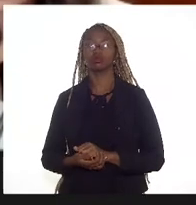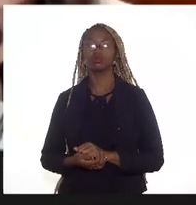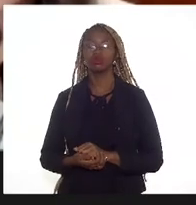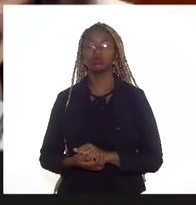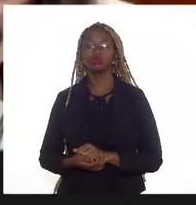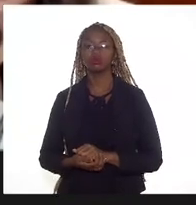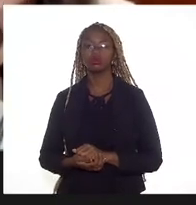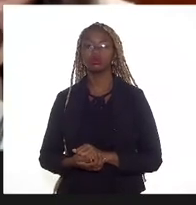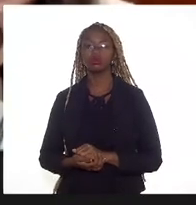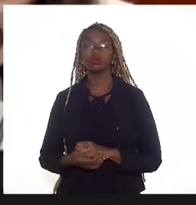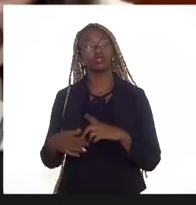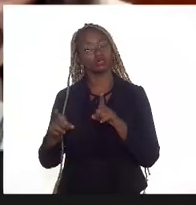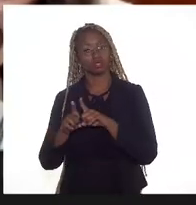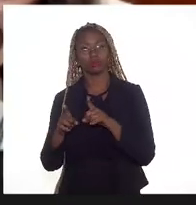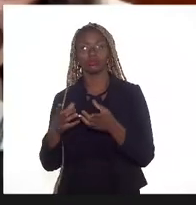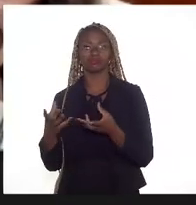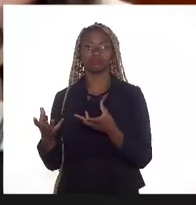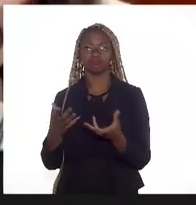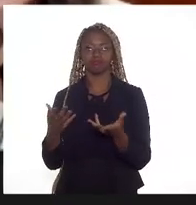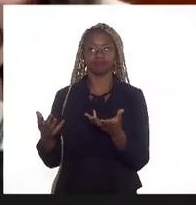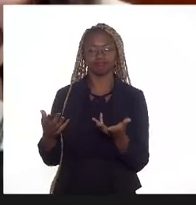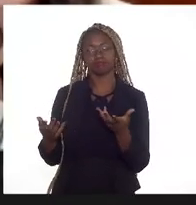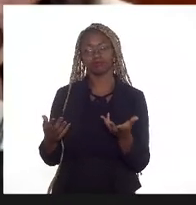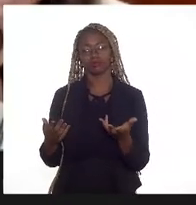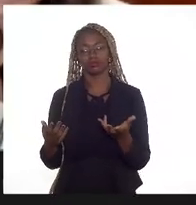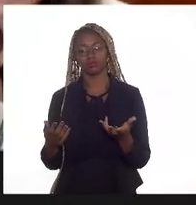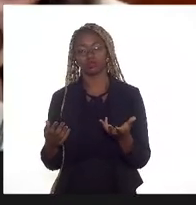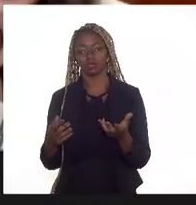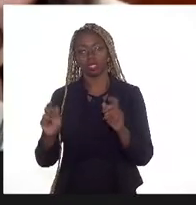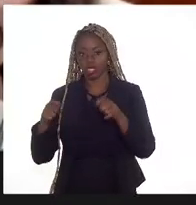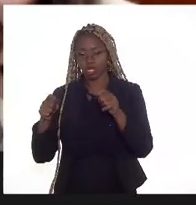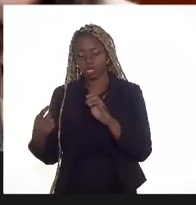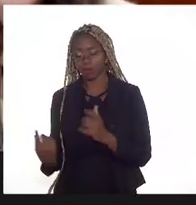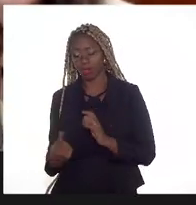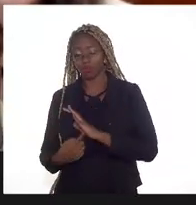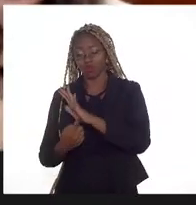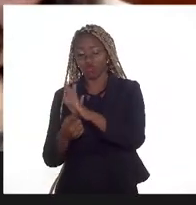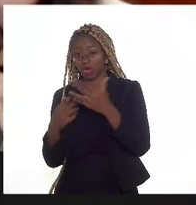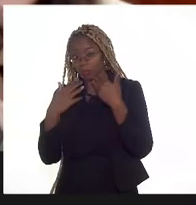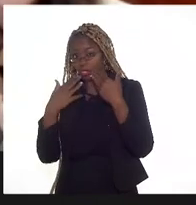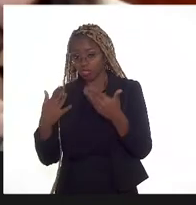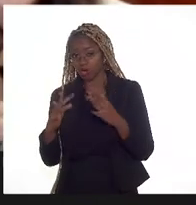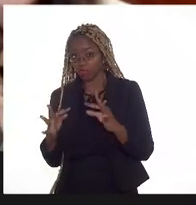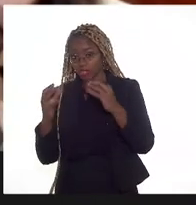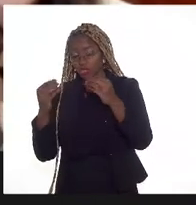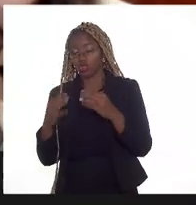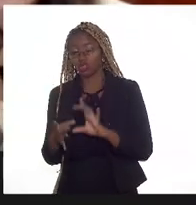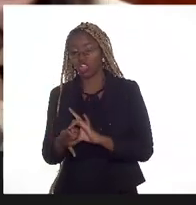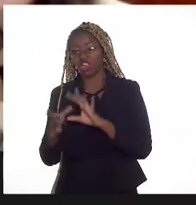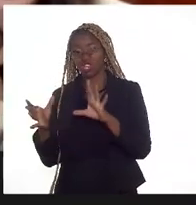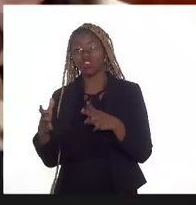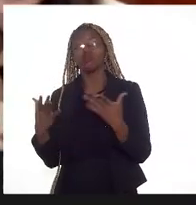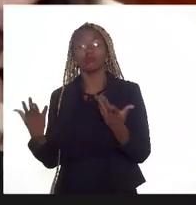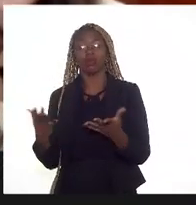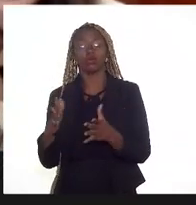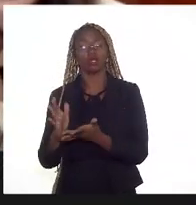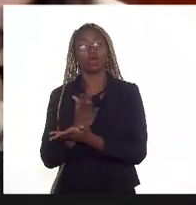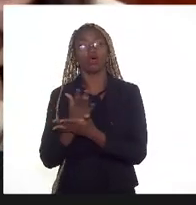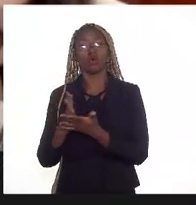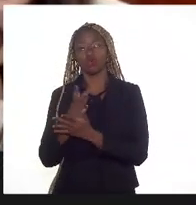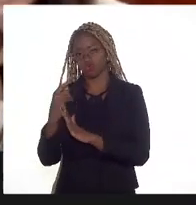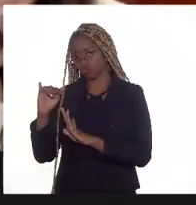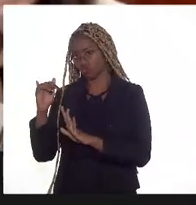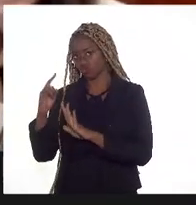a gente, não, não são, não são, são públicos, então, o próprio desenvolvimento existe informações públicas e